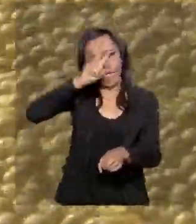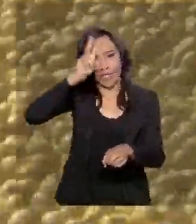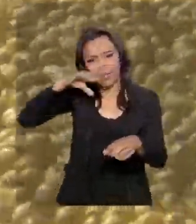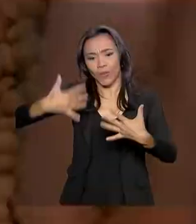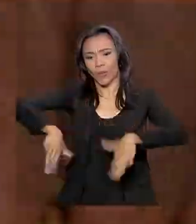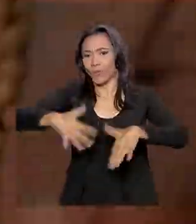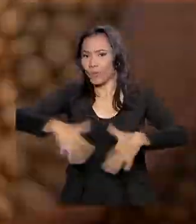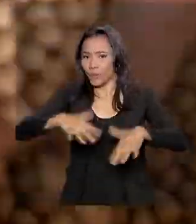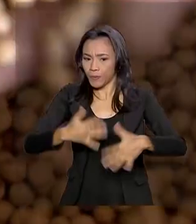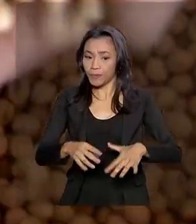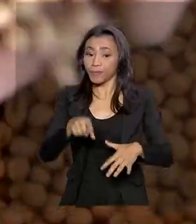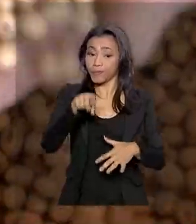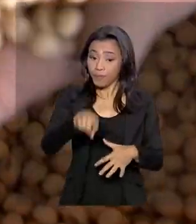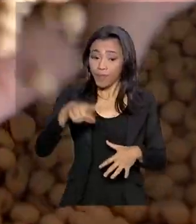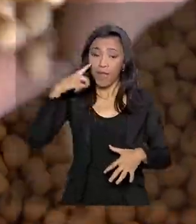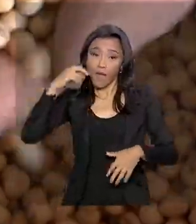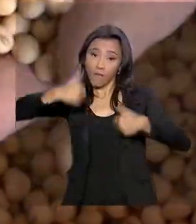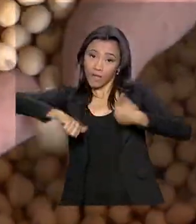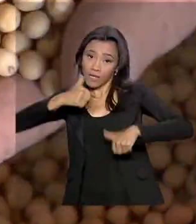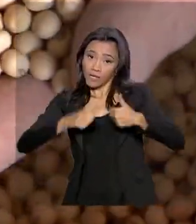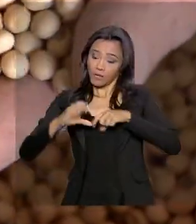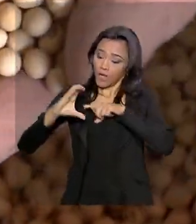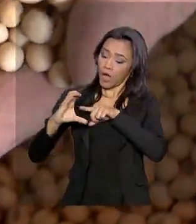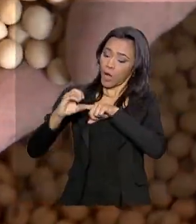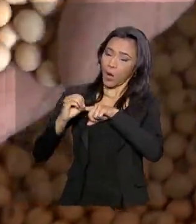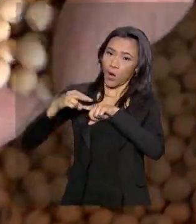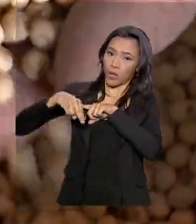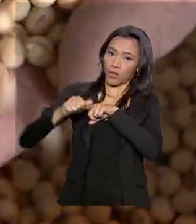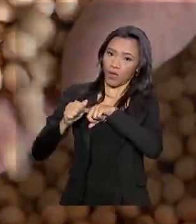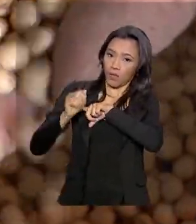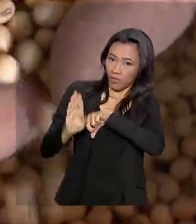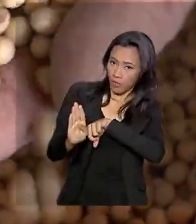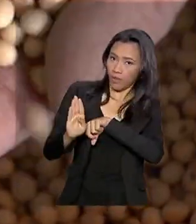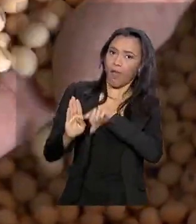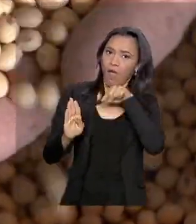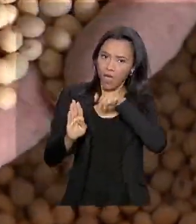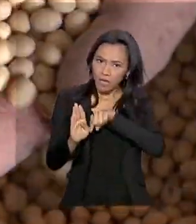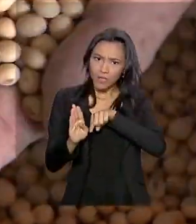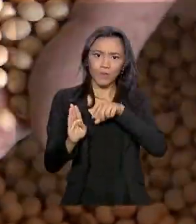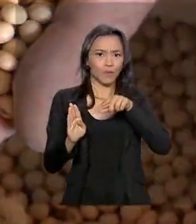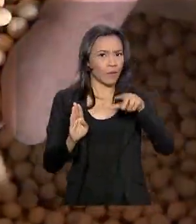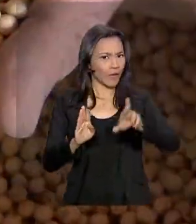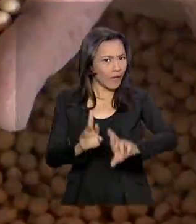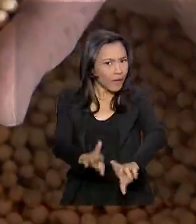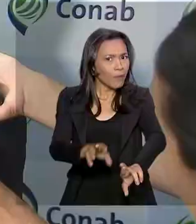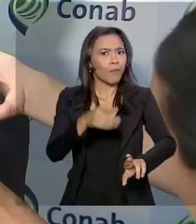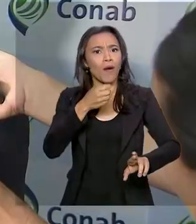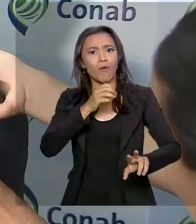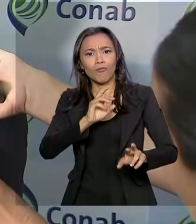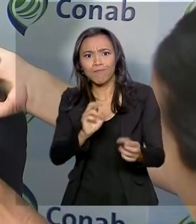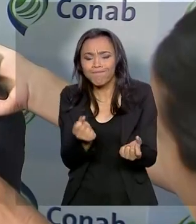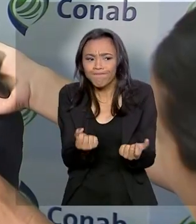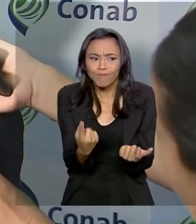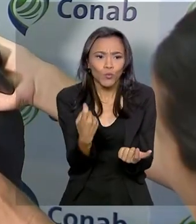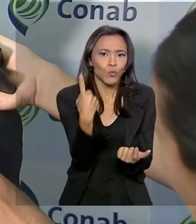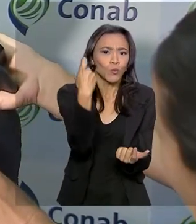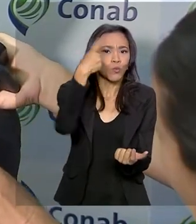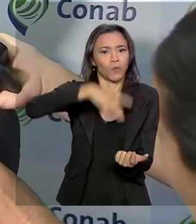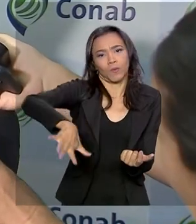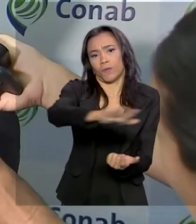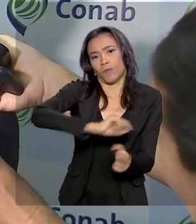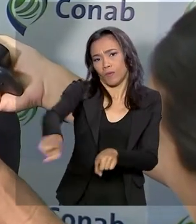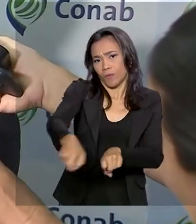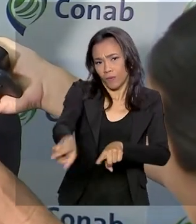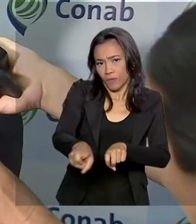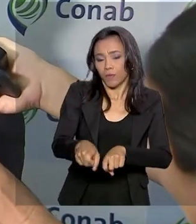toneladas. Na avaliação da Conab, a produtividade é um diferencial do agronegócio brasileiro. A gente mostra como a gente tem sido